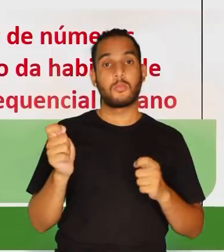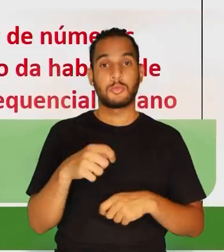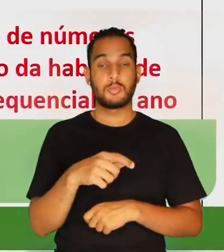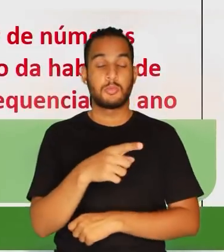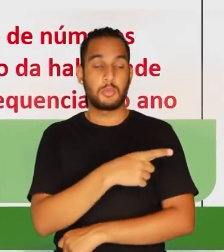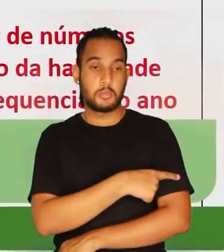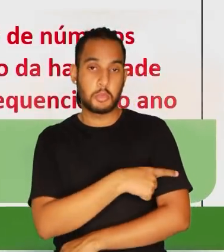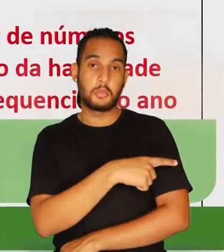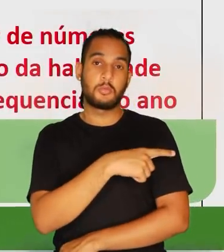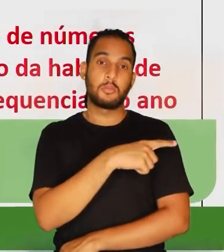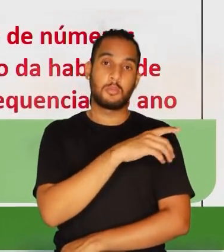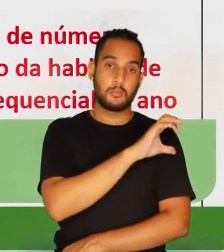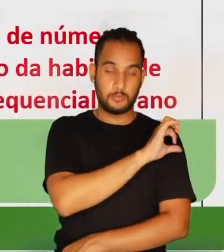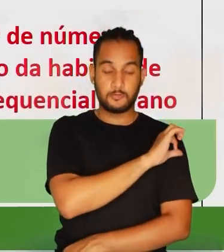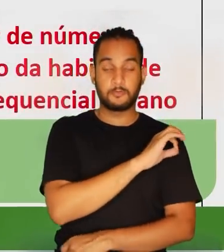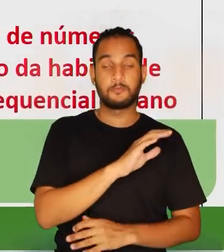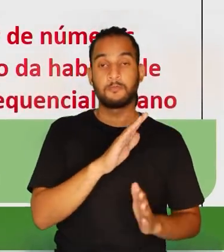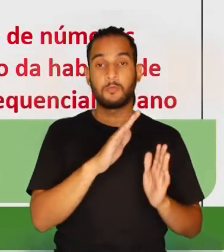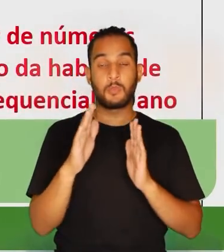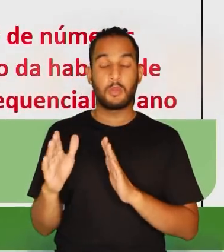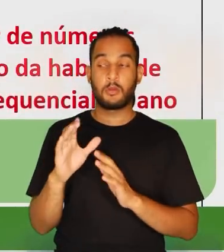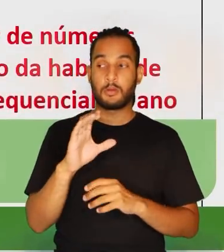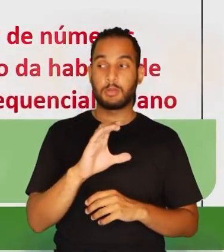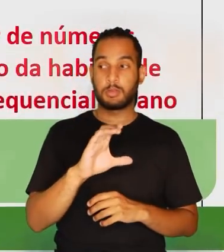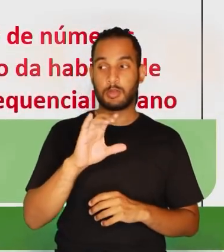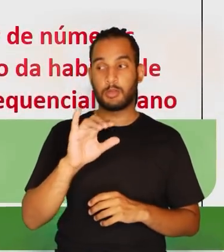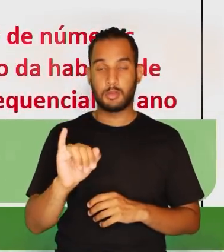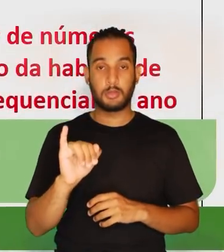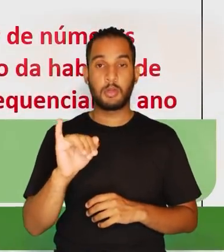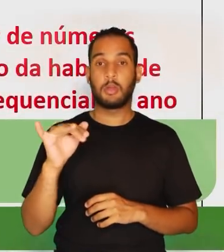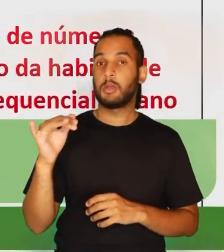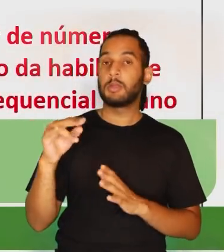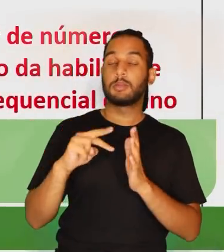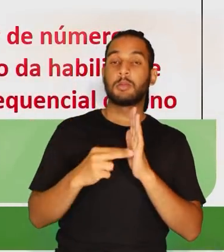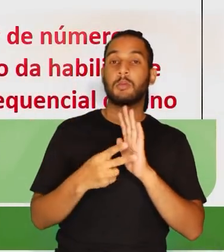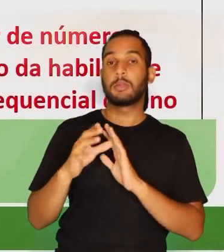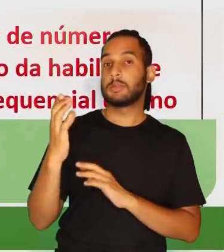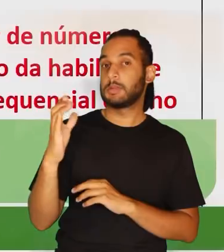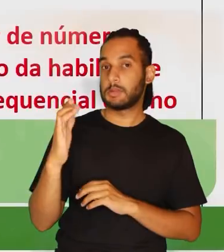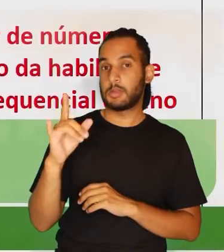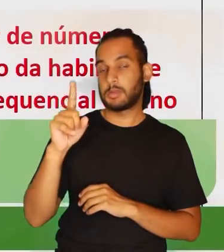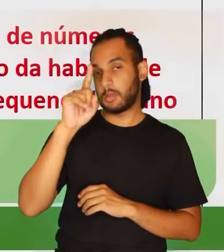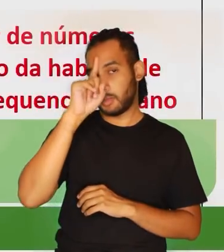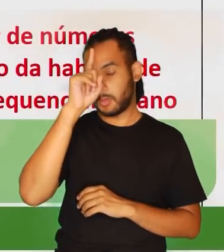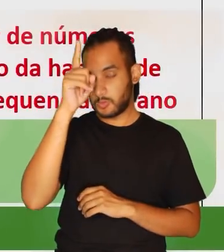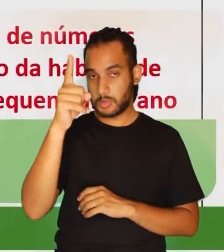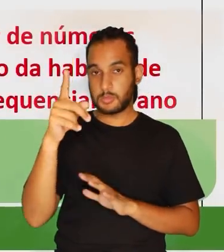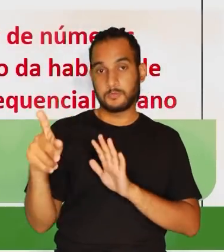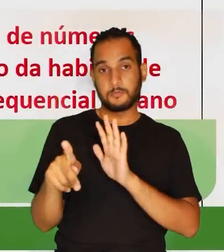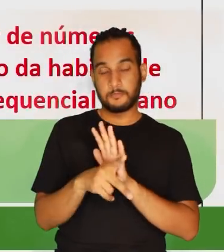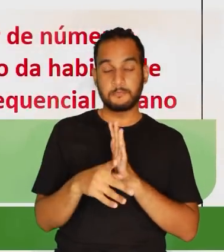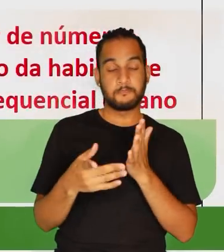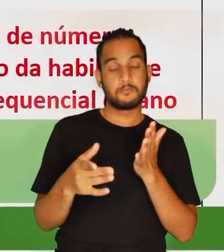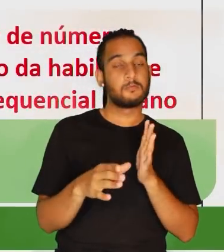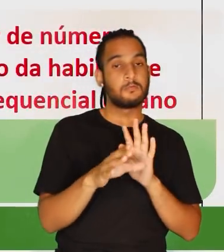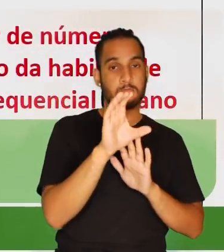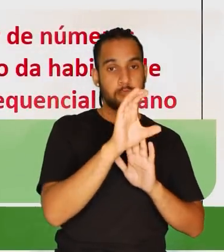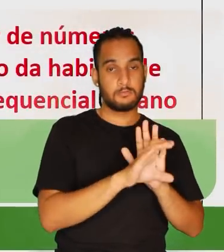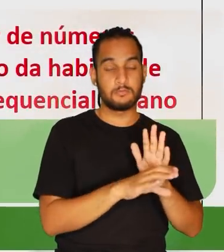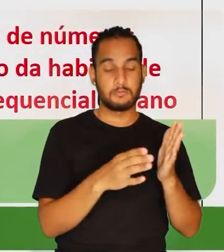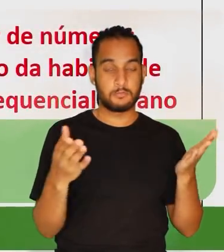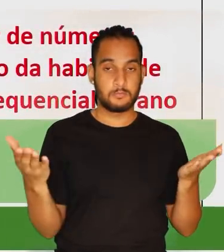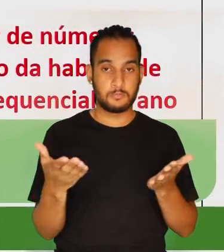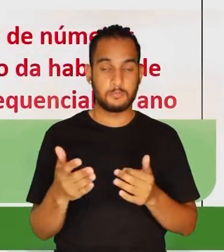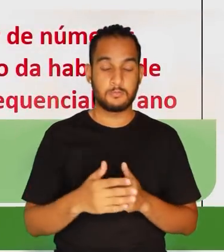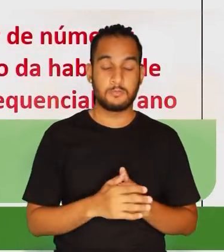Pode ser, então, do primeiro ao nono ano. CI, no nosso caso, então, ciências da natureza, que é o nosso componente curricular,